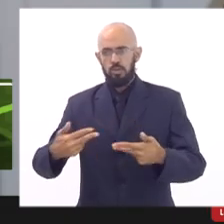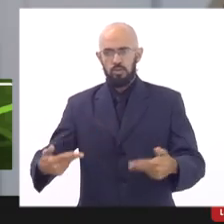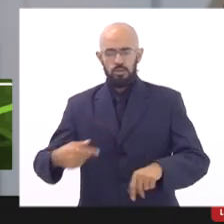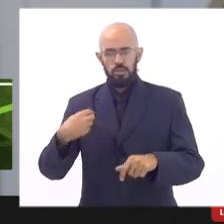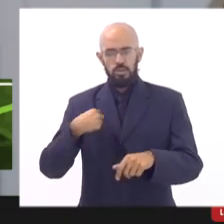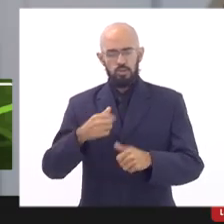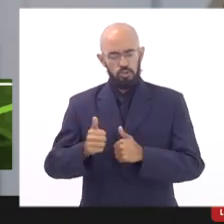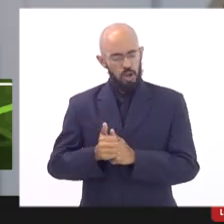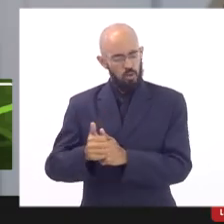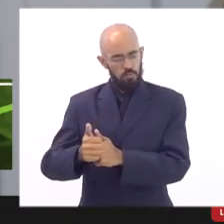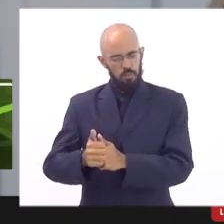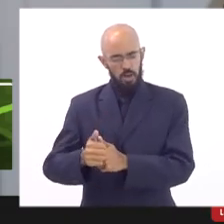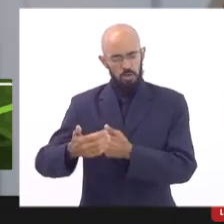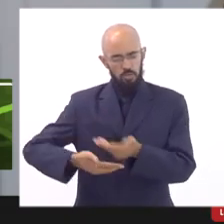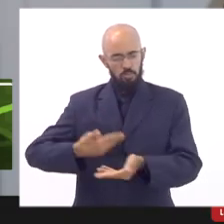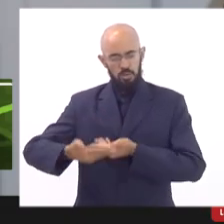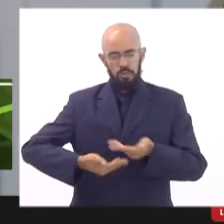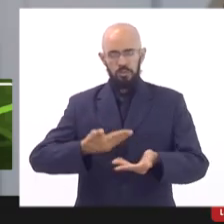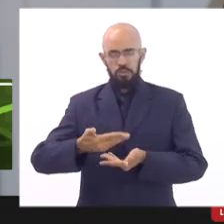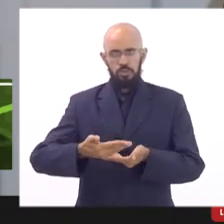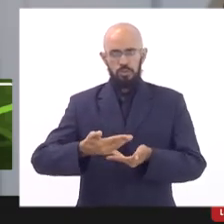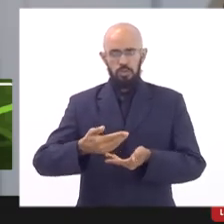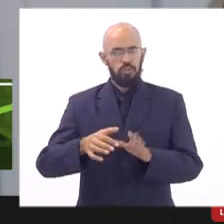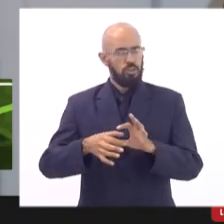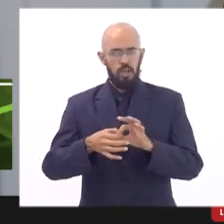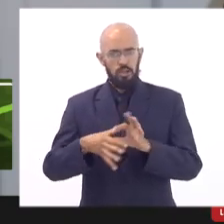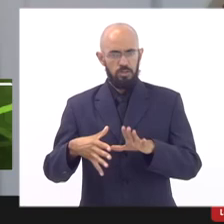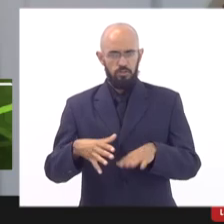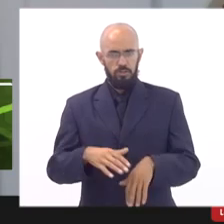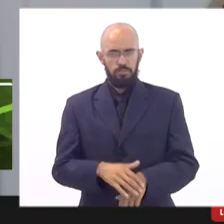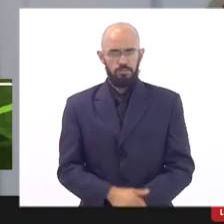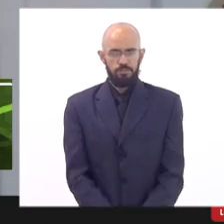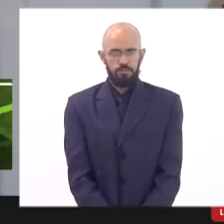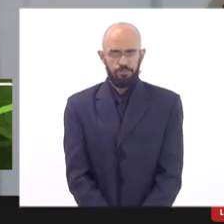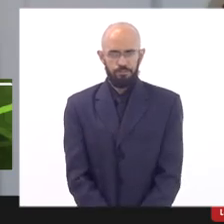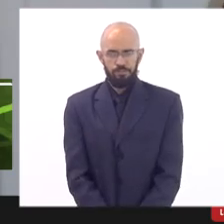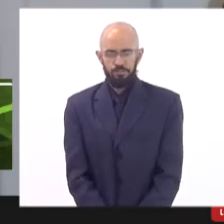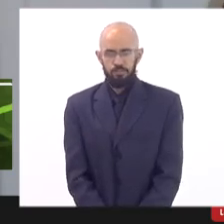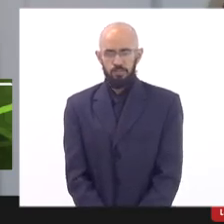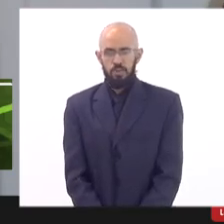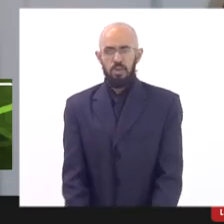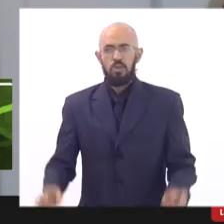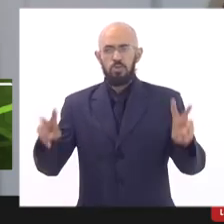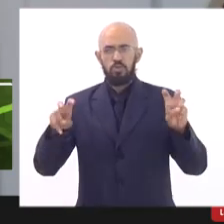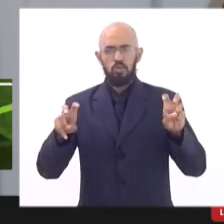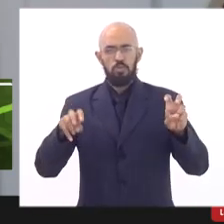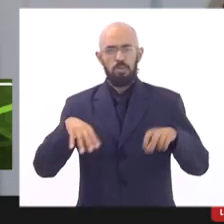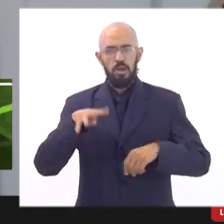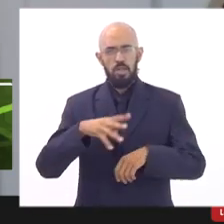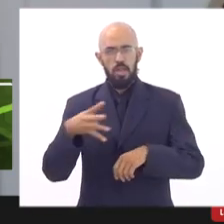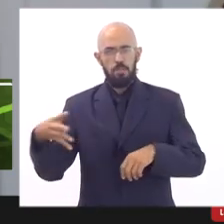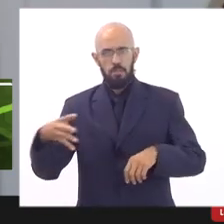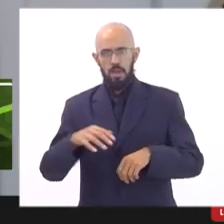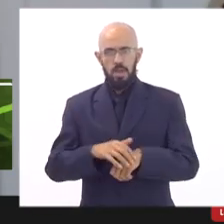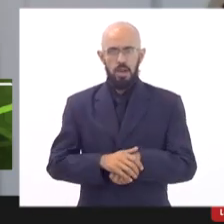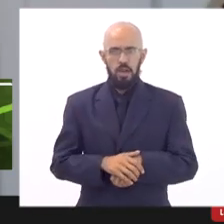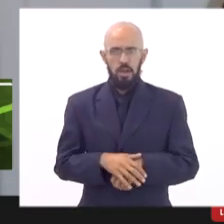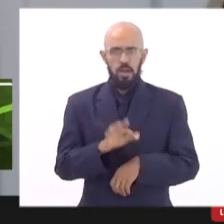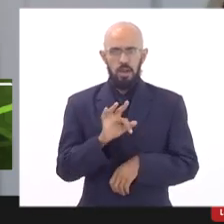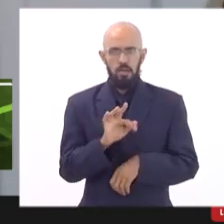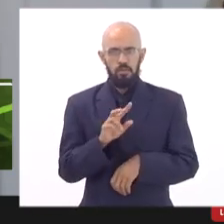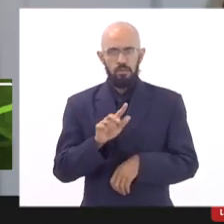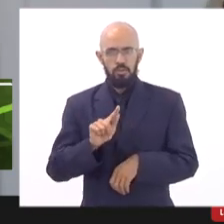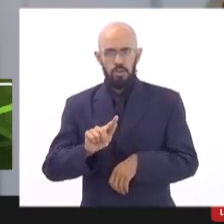compartilha e a gente se coloca à disposição a questão da tabela ela vai da tabela FGV a